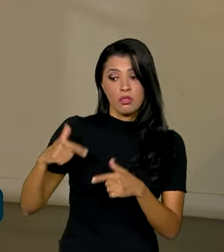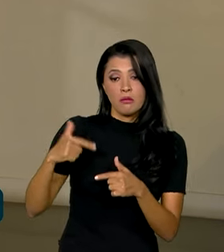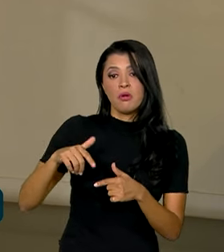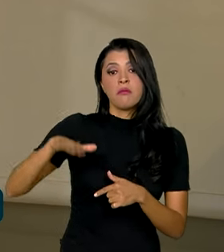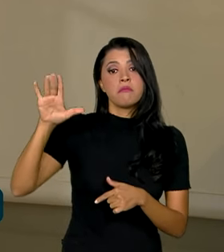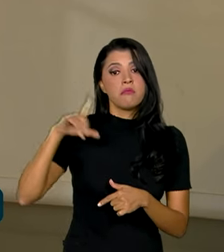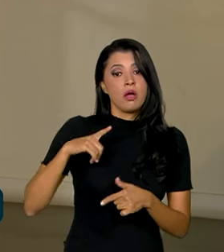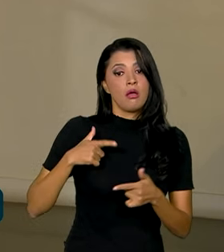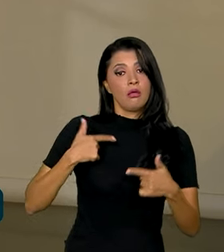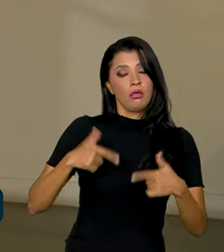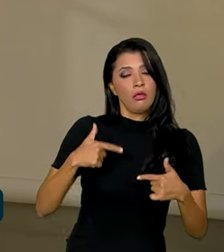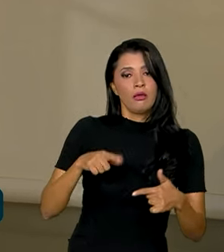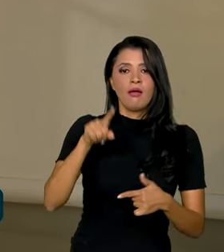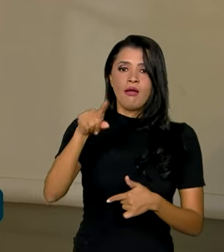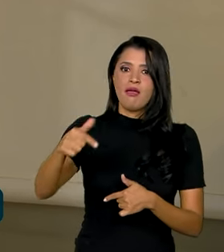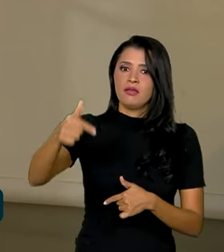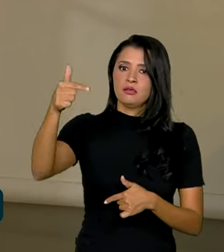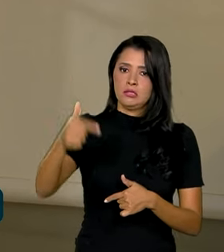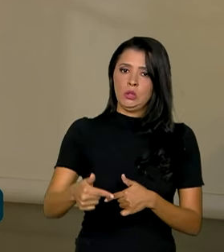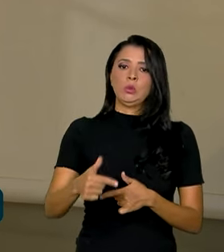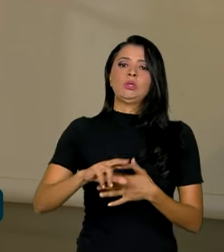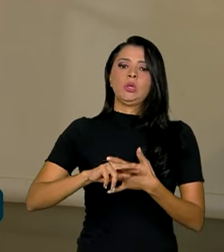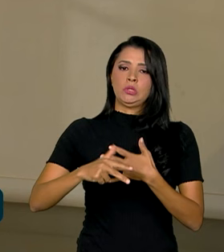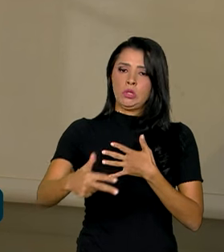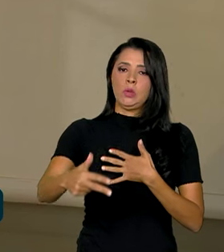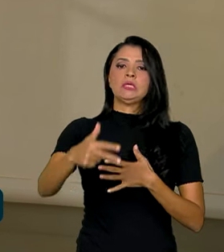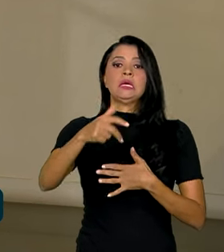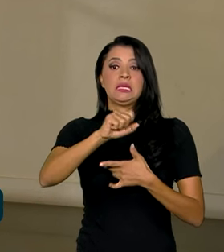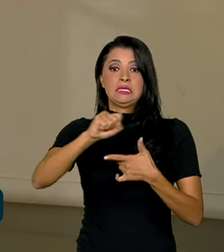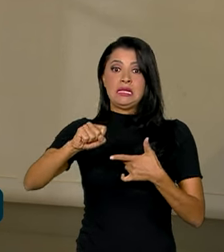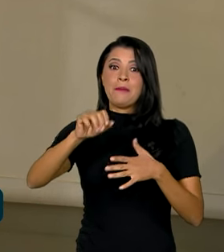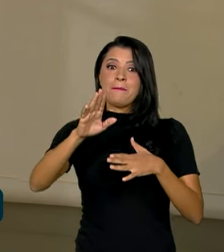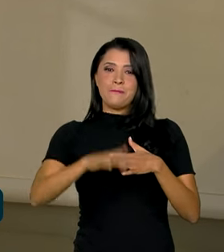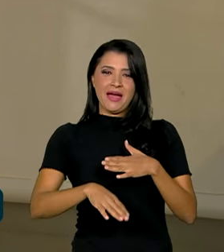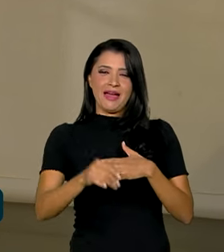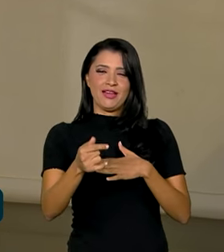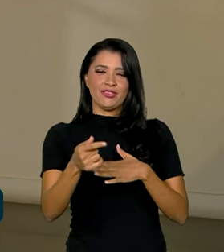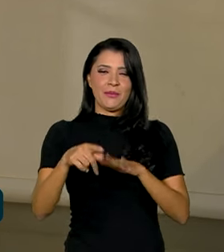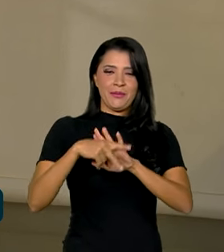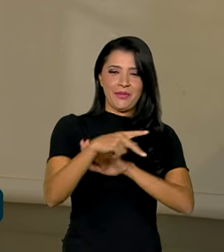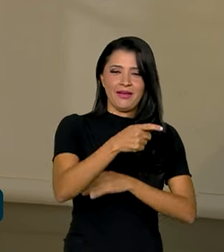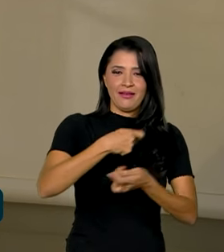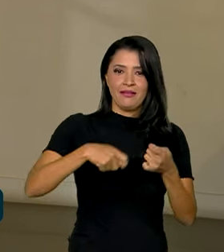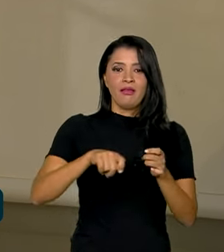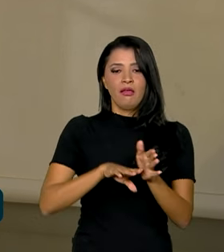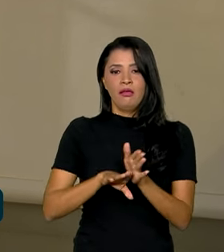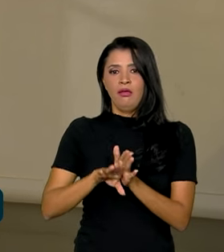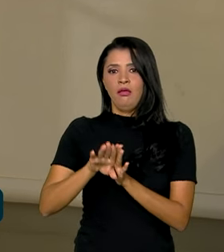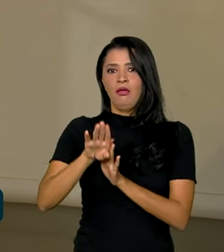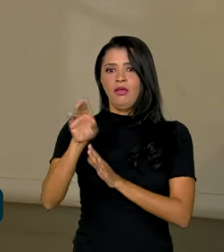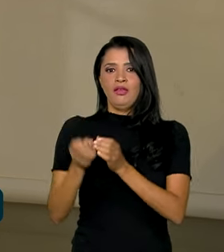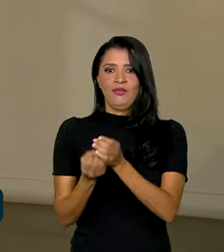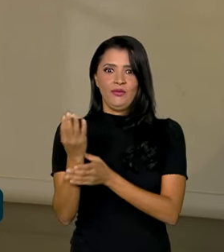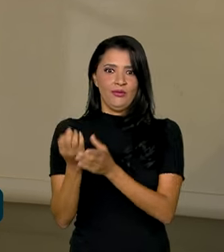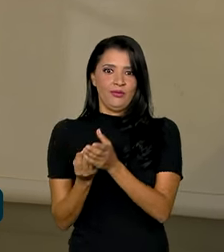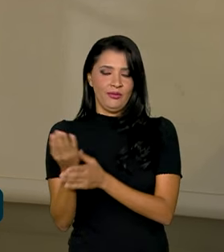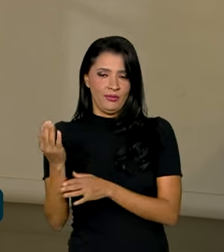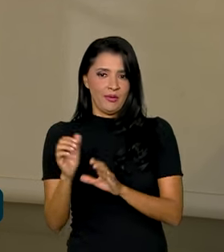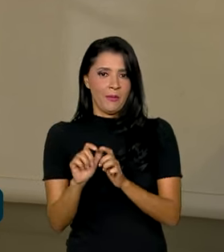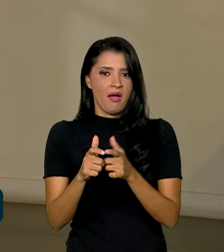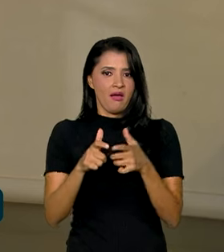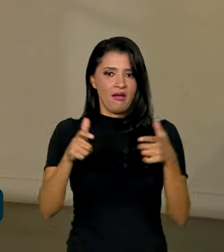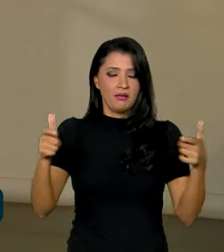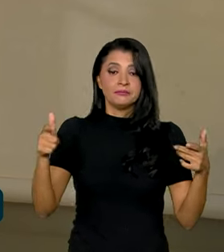de mais empregados. E aí, a segunda consequência da Selic mais baixa para a economia acaba gerando um crescimento da economia. Pois bem,